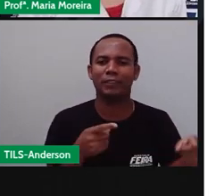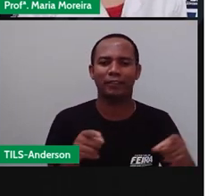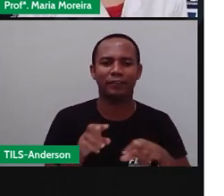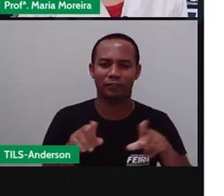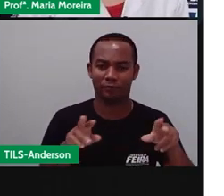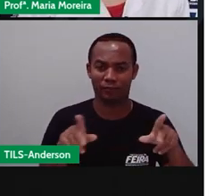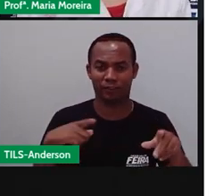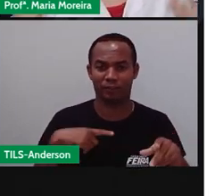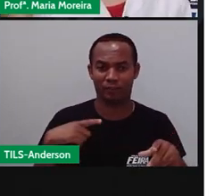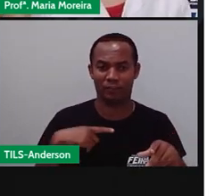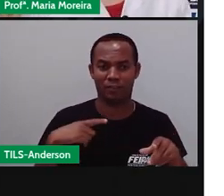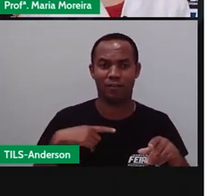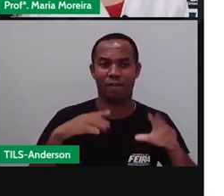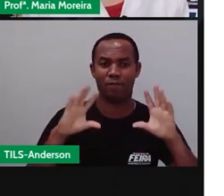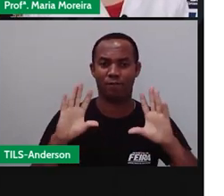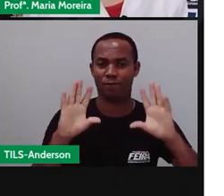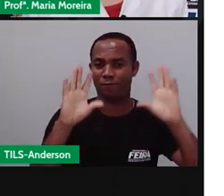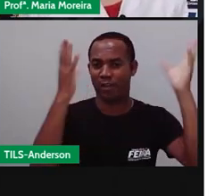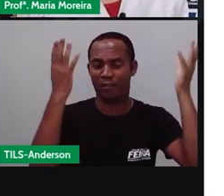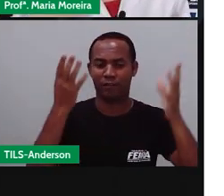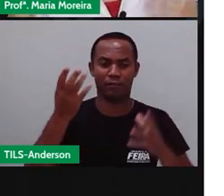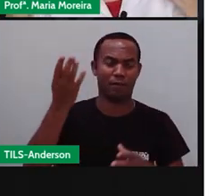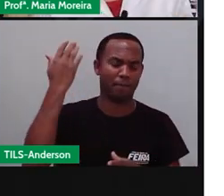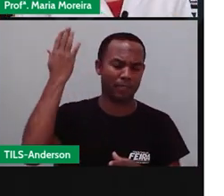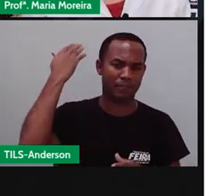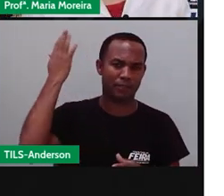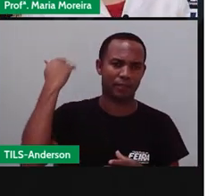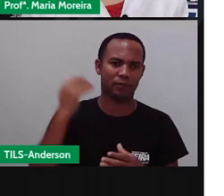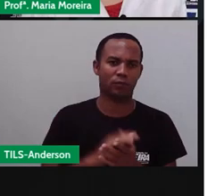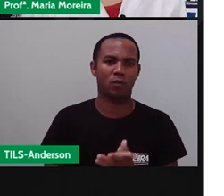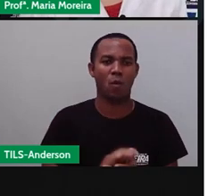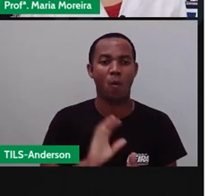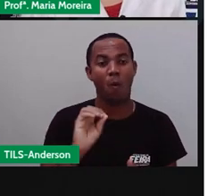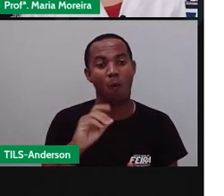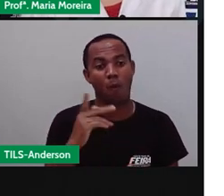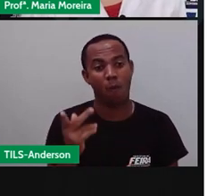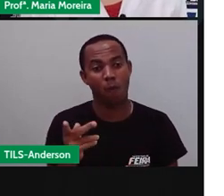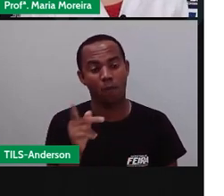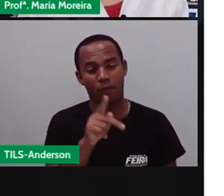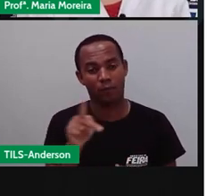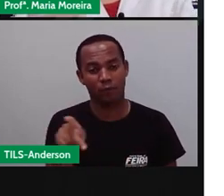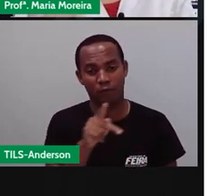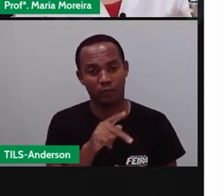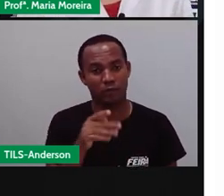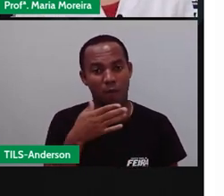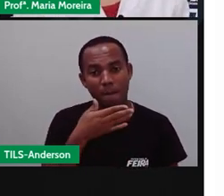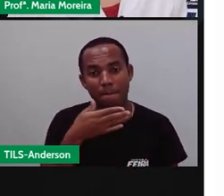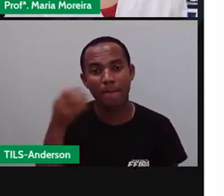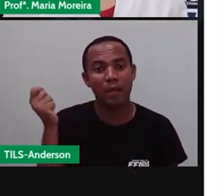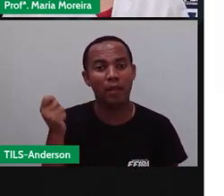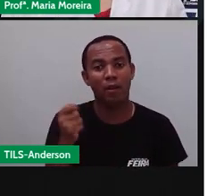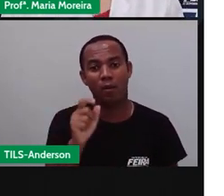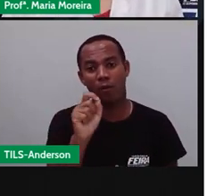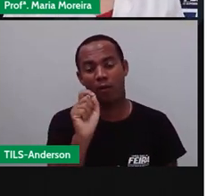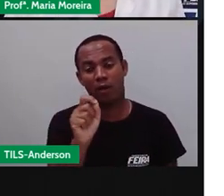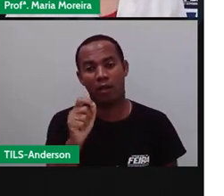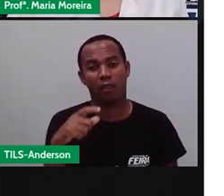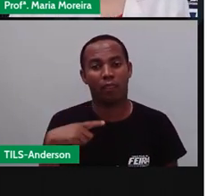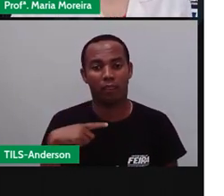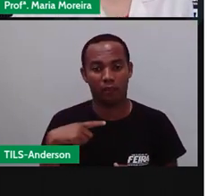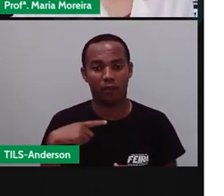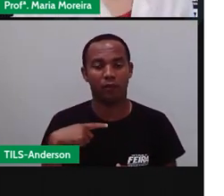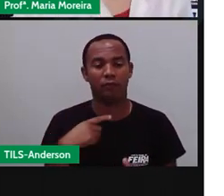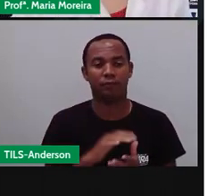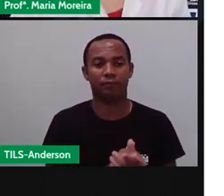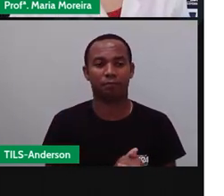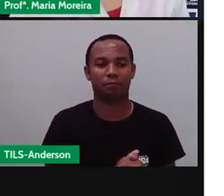vocês. Essas machinhas de carnaval. Se os professores de vocês aí tiveram dons melhores que os nossos aqui, por favor, colaborem com